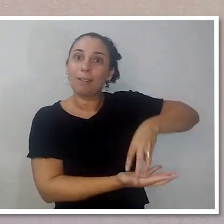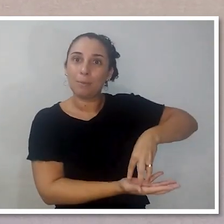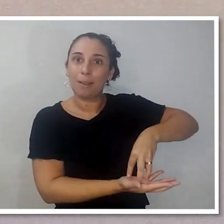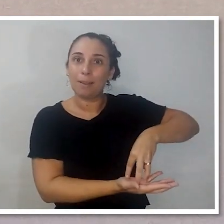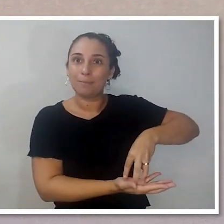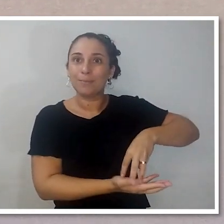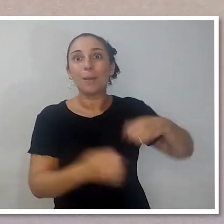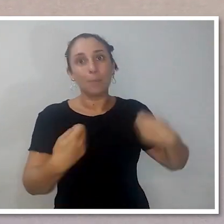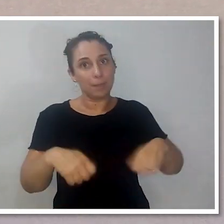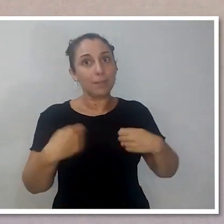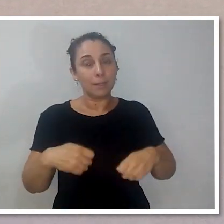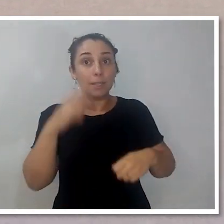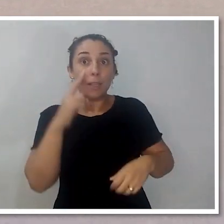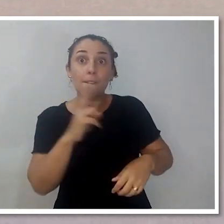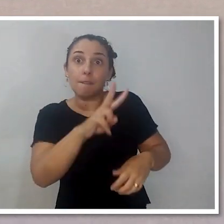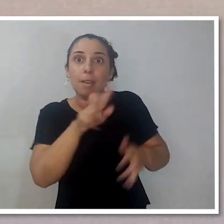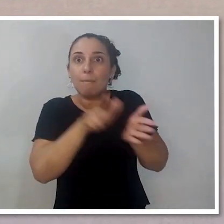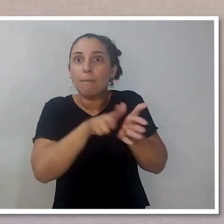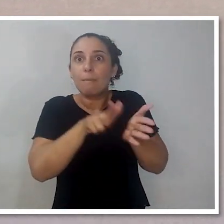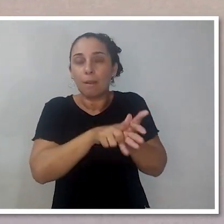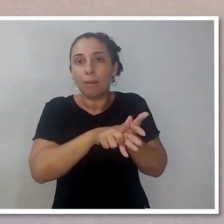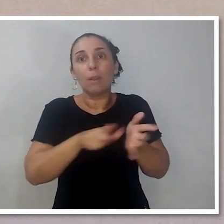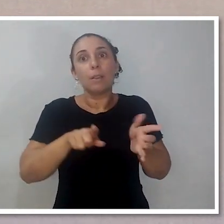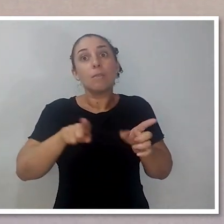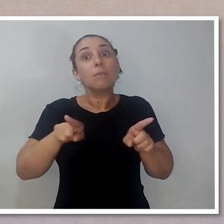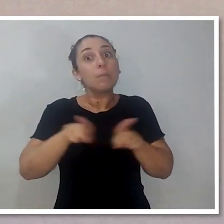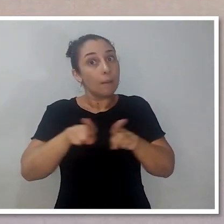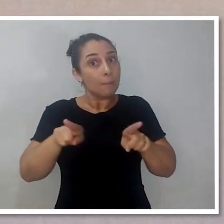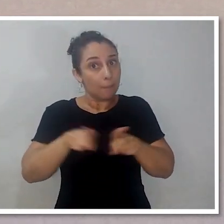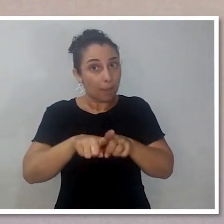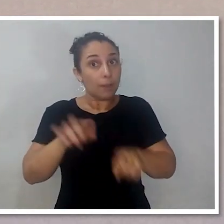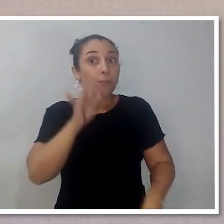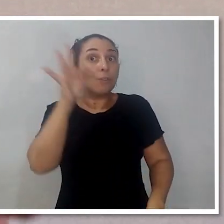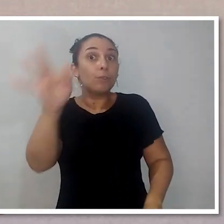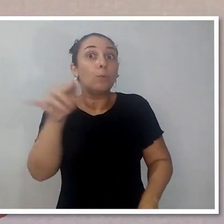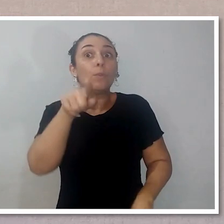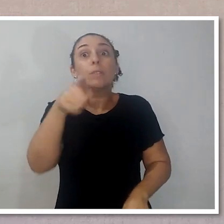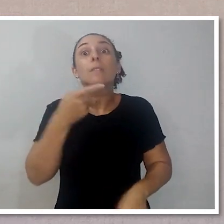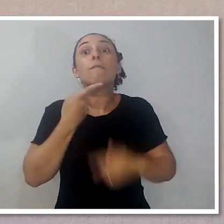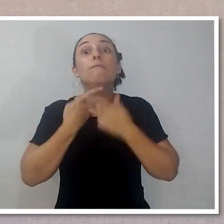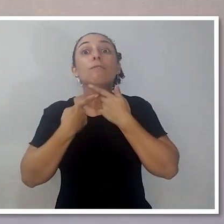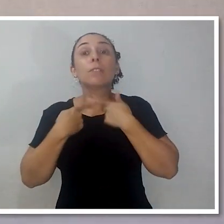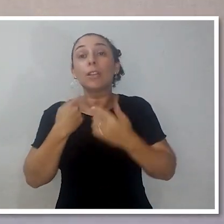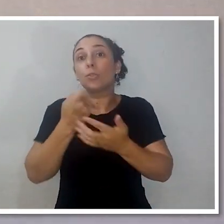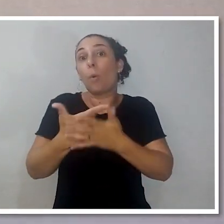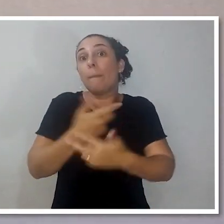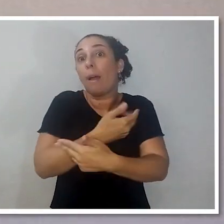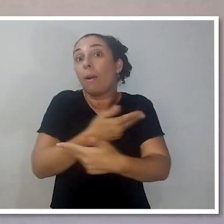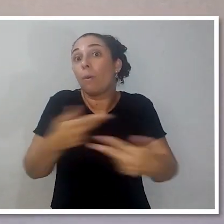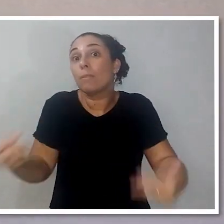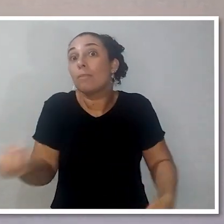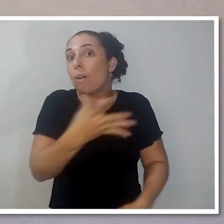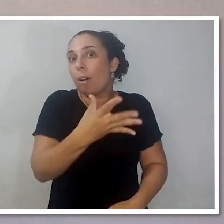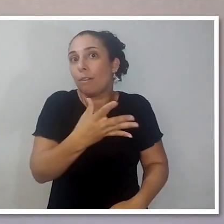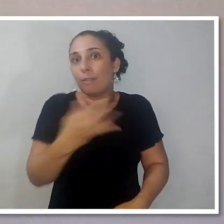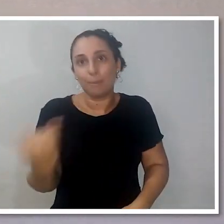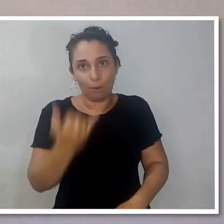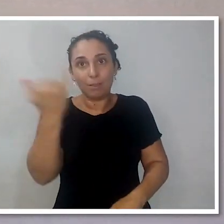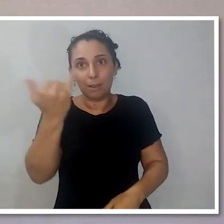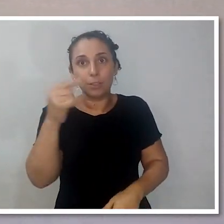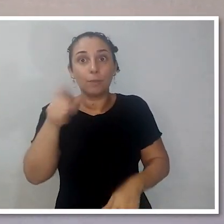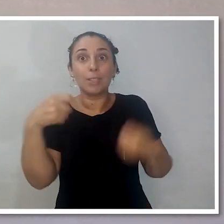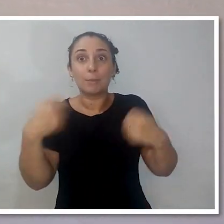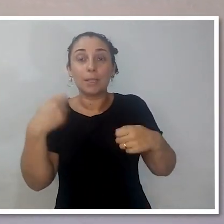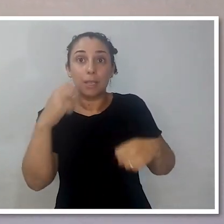final. E detalhe, leve em consideração que no futuro você pode comprar novos equipamentos. Essas informações de